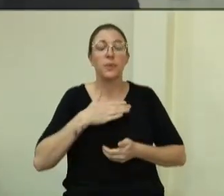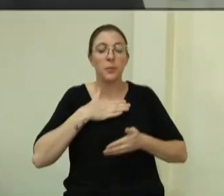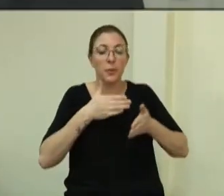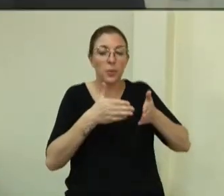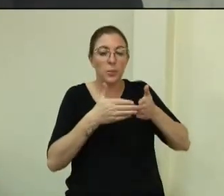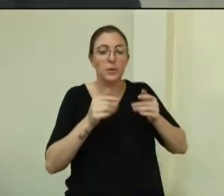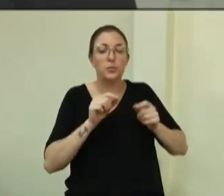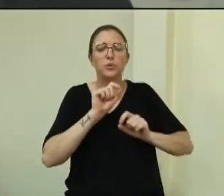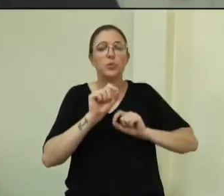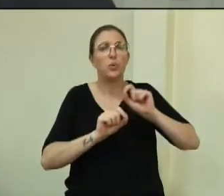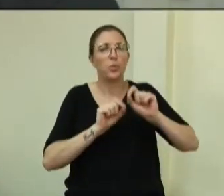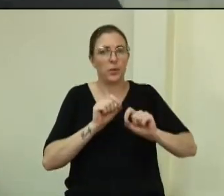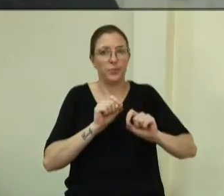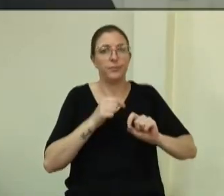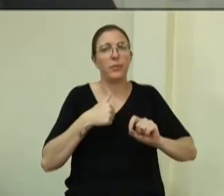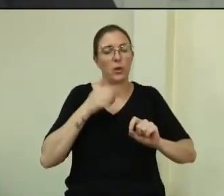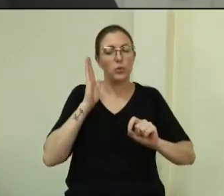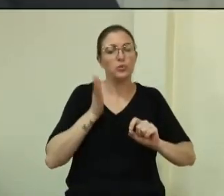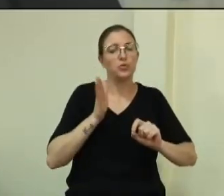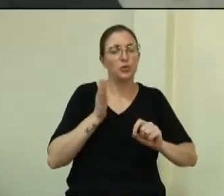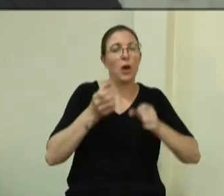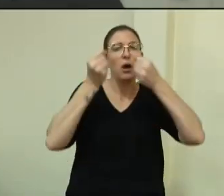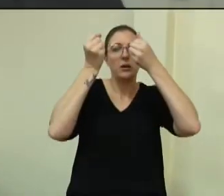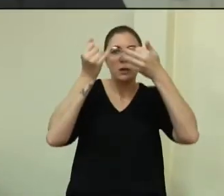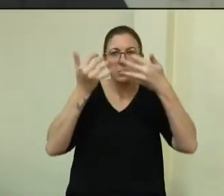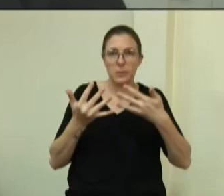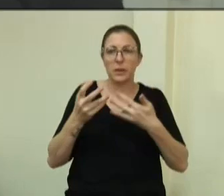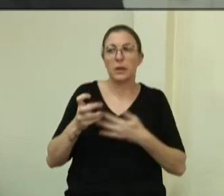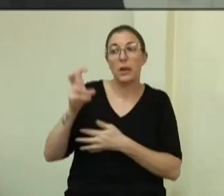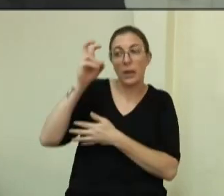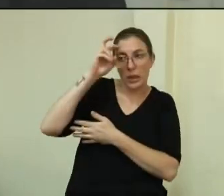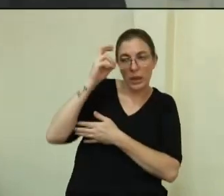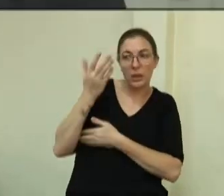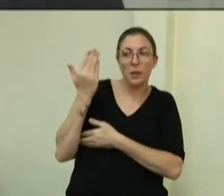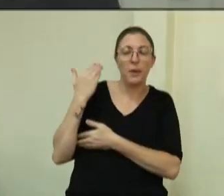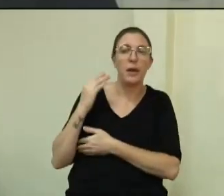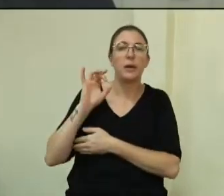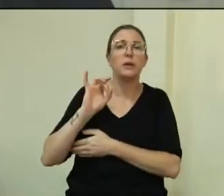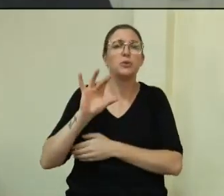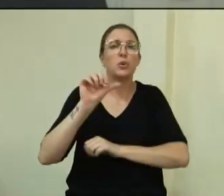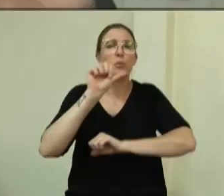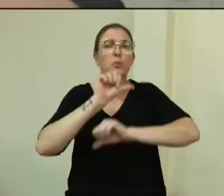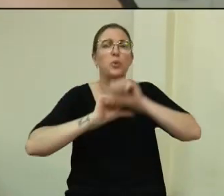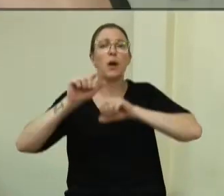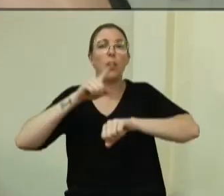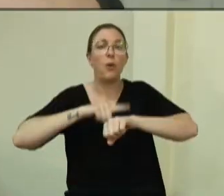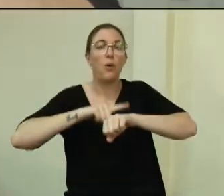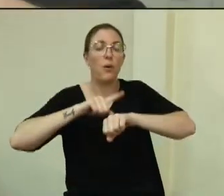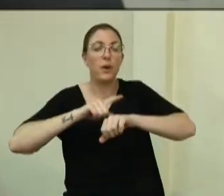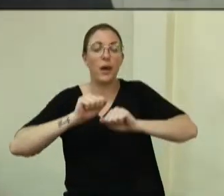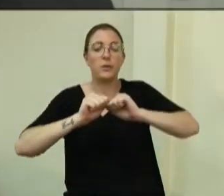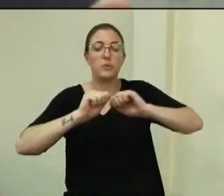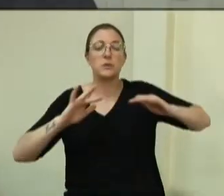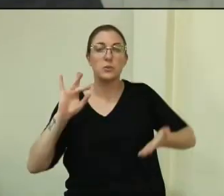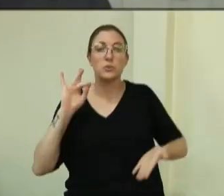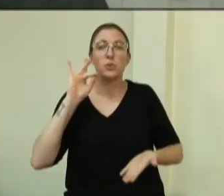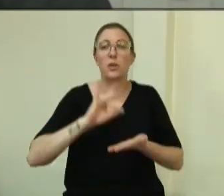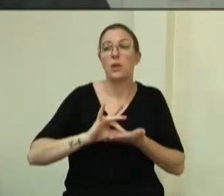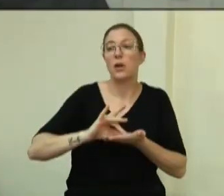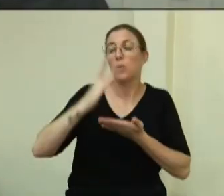verdade, conforme eu já havia informado na quinta-feira, é apenas para a gente alterar o horário da sessão solene em homenagem às mulheres.